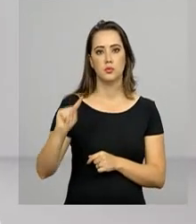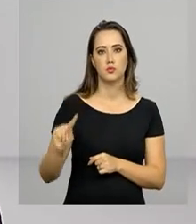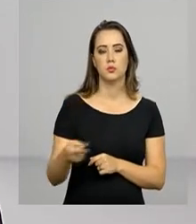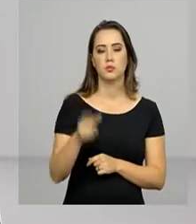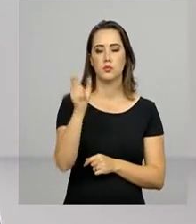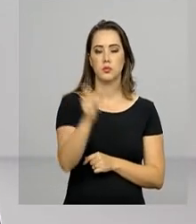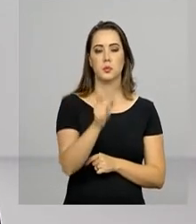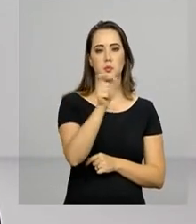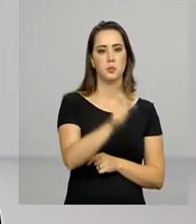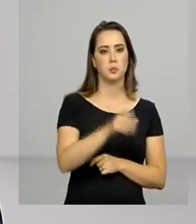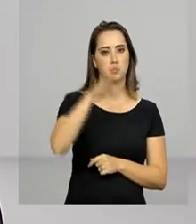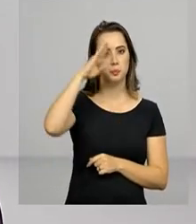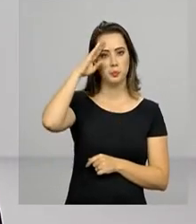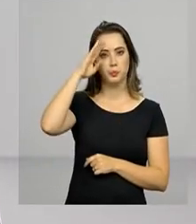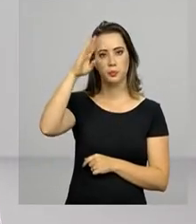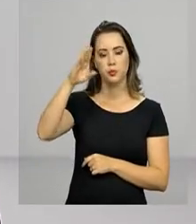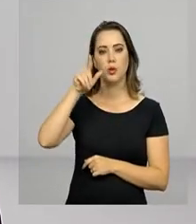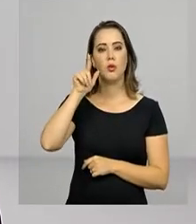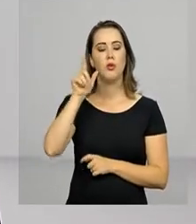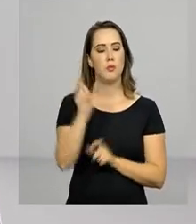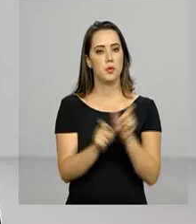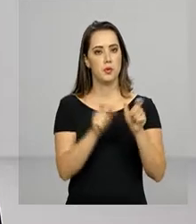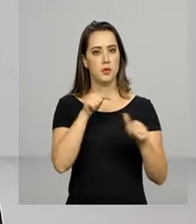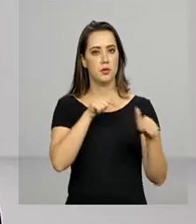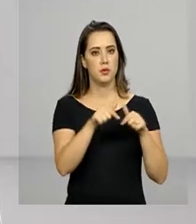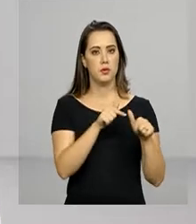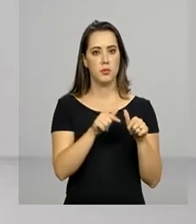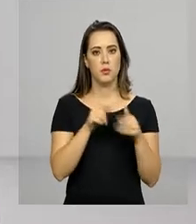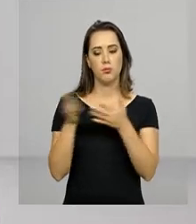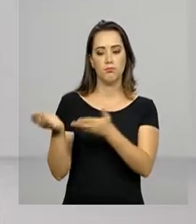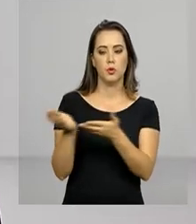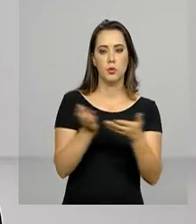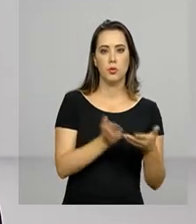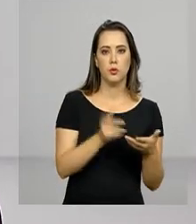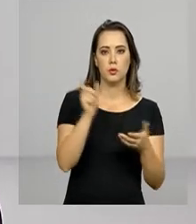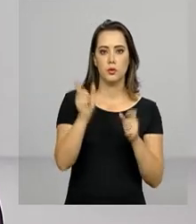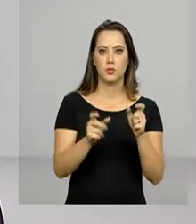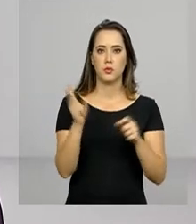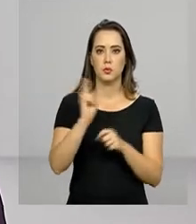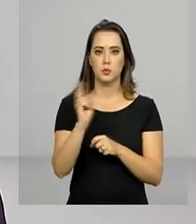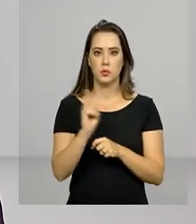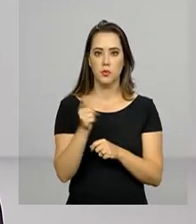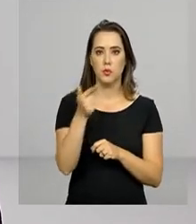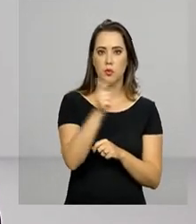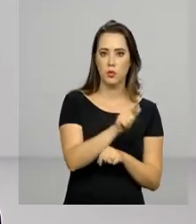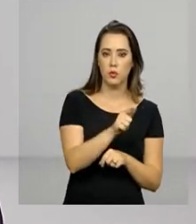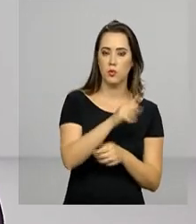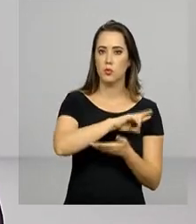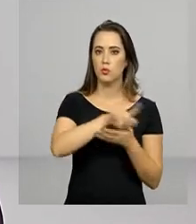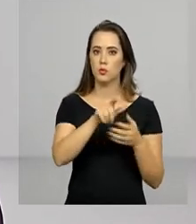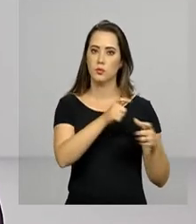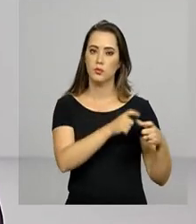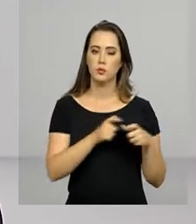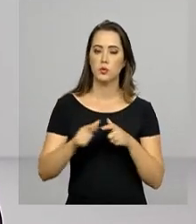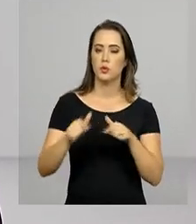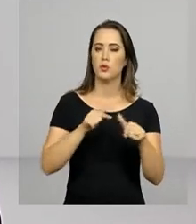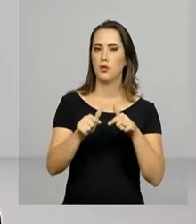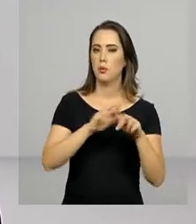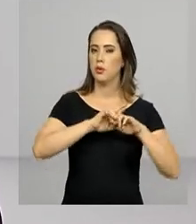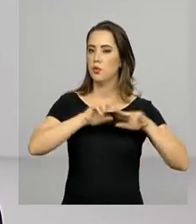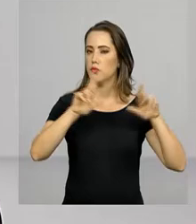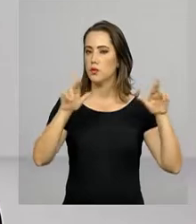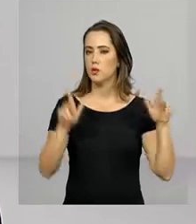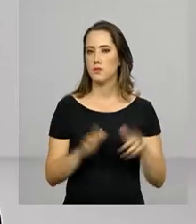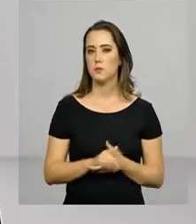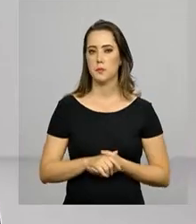.200 militares. Alguns trabalham na missão de acolhimento aos venezuelanos e outros serão distribuídos para